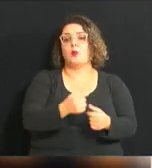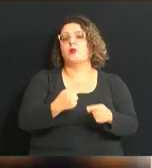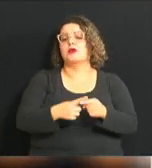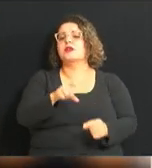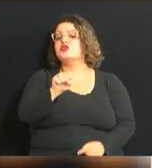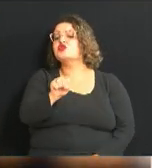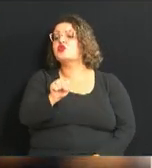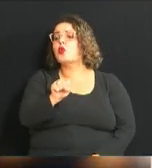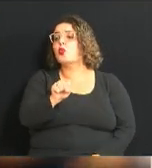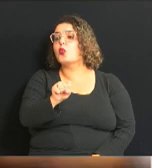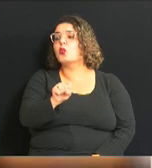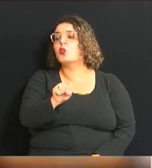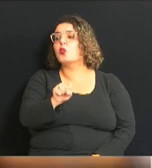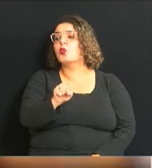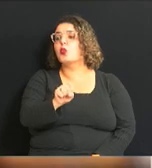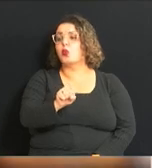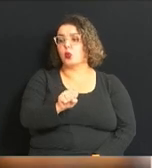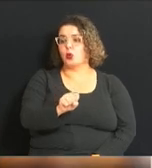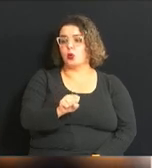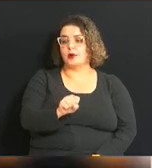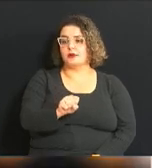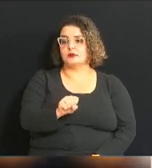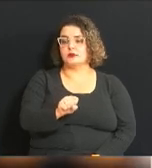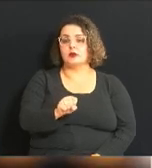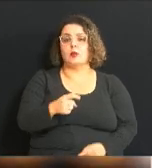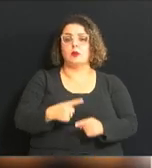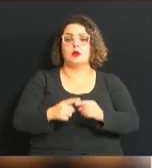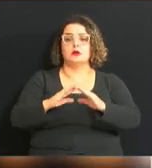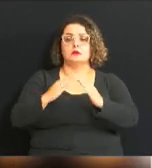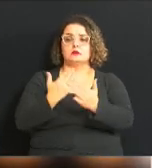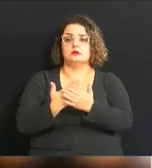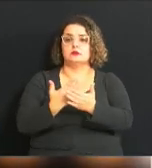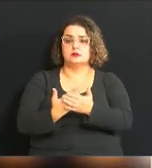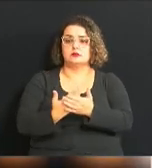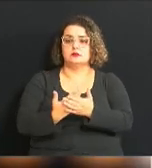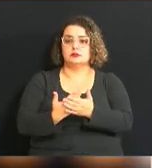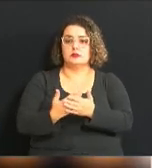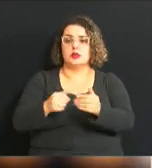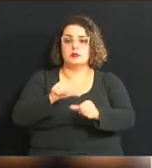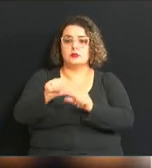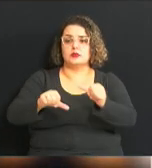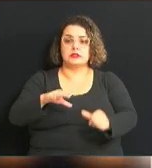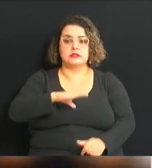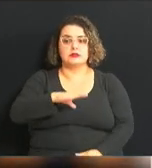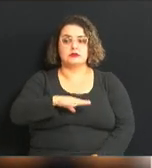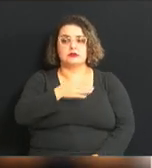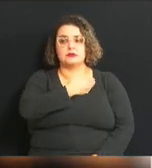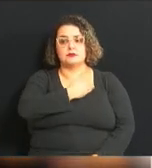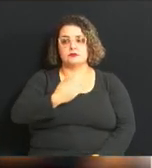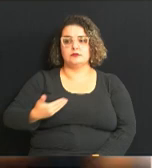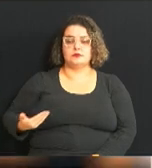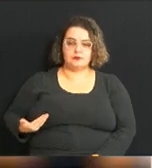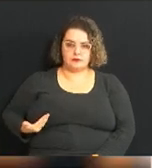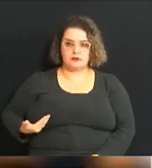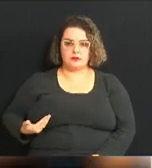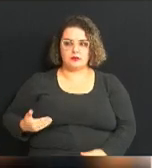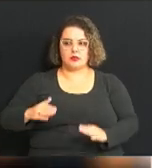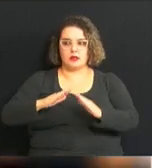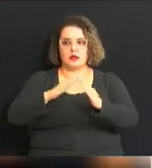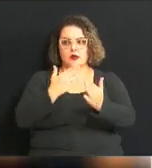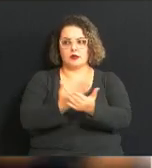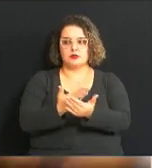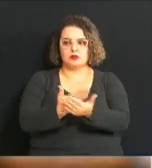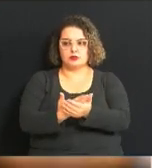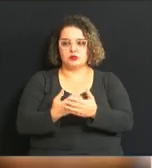É porque algumas escolas nesse percurso foram municipalizadas. Algumas escolas que estavam em